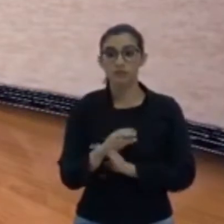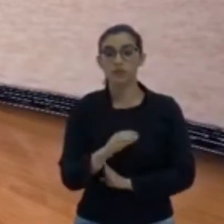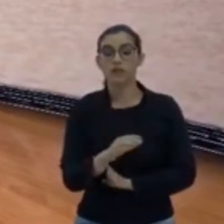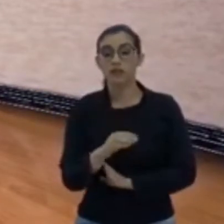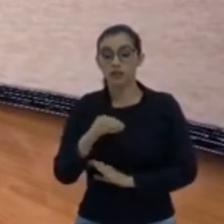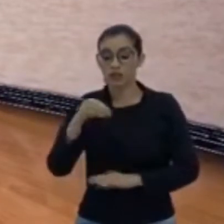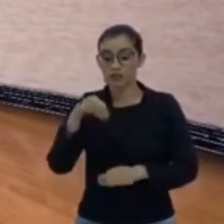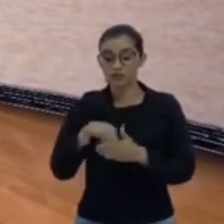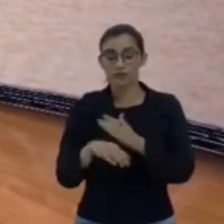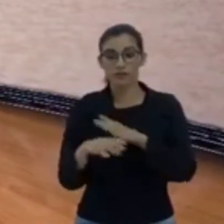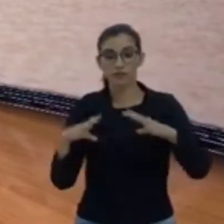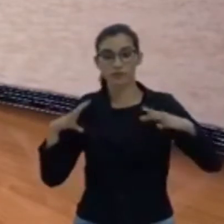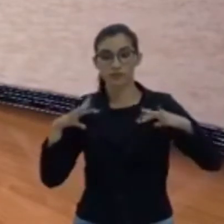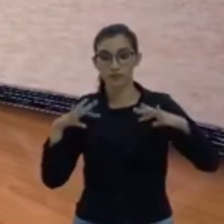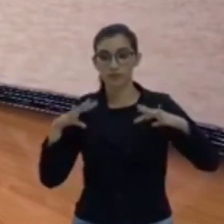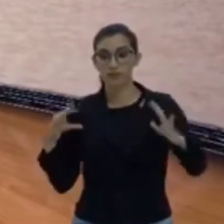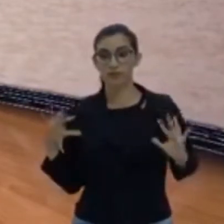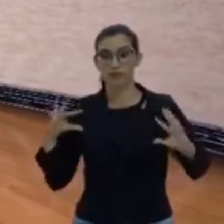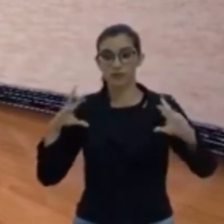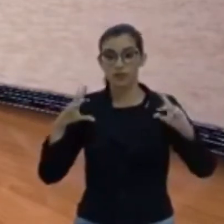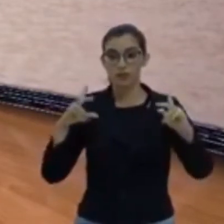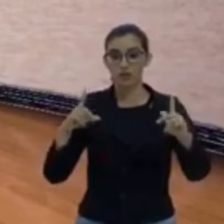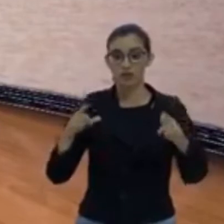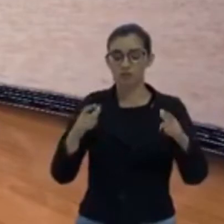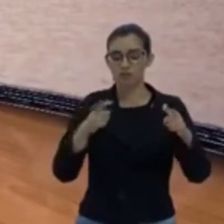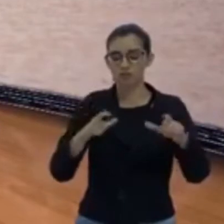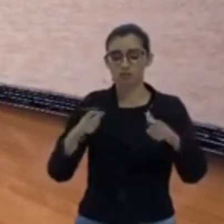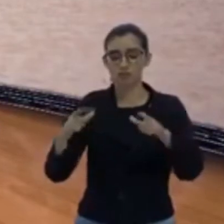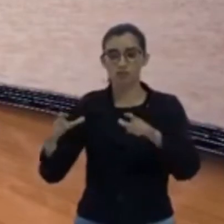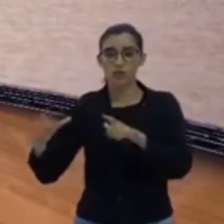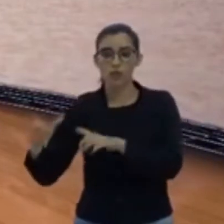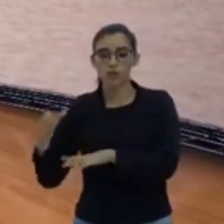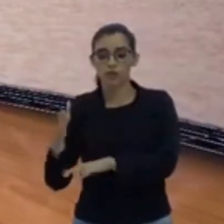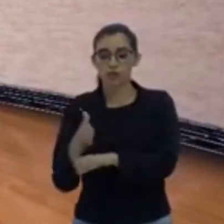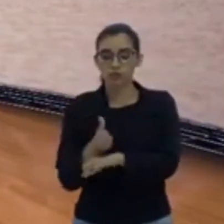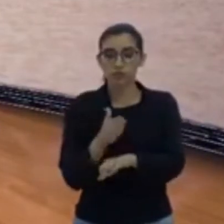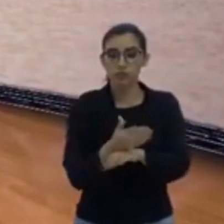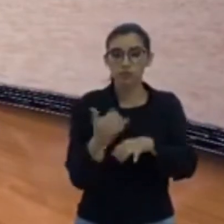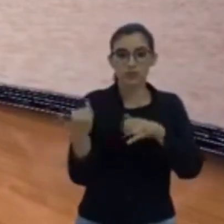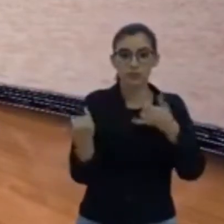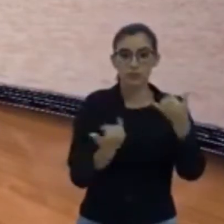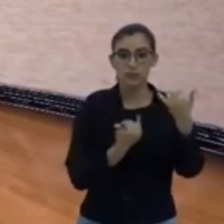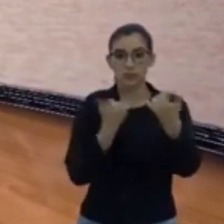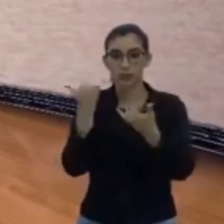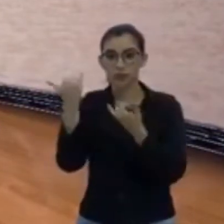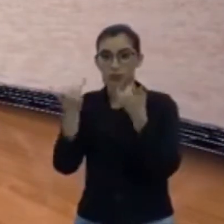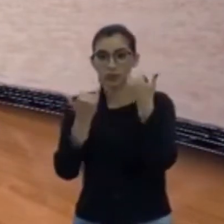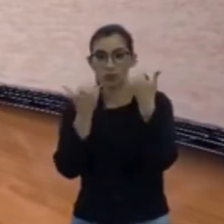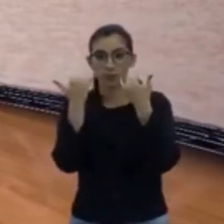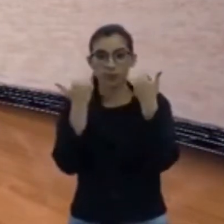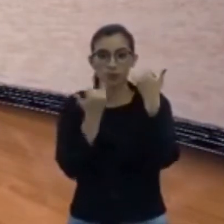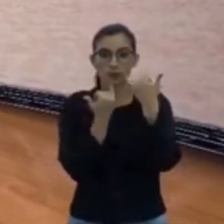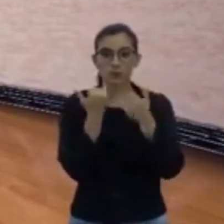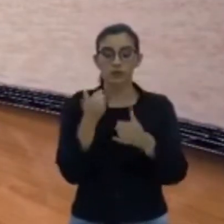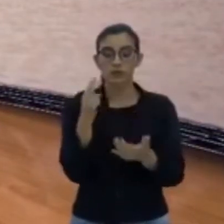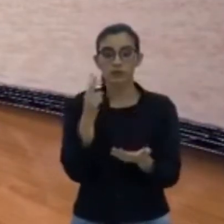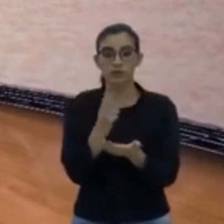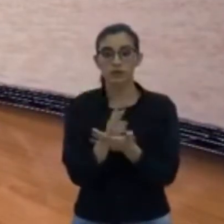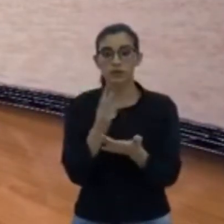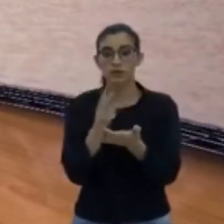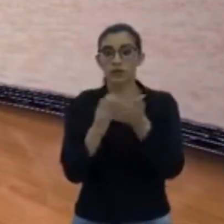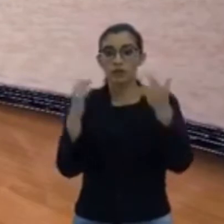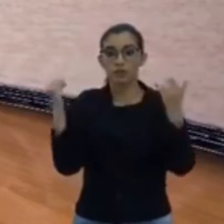cidade, que estão em todas as posições por onde tu passa, os meandros da tua cidade, sempre traem